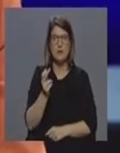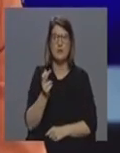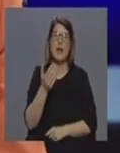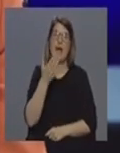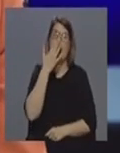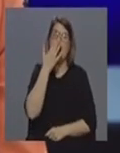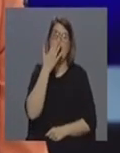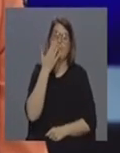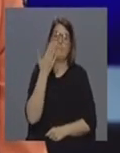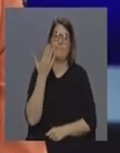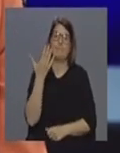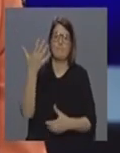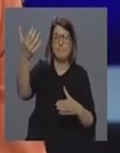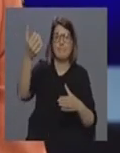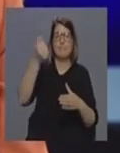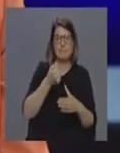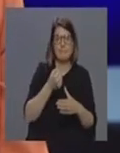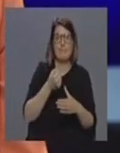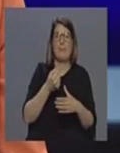lá reforçar